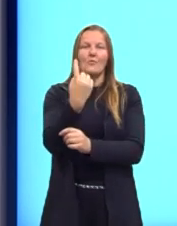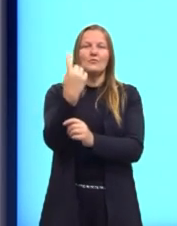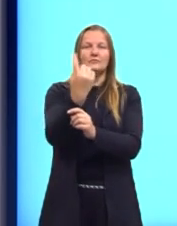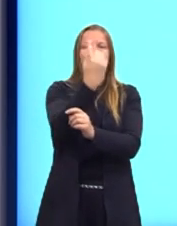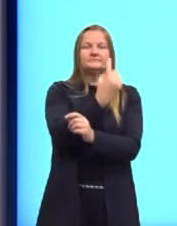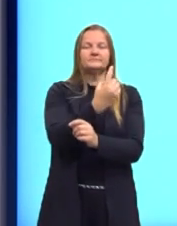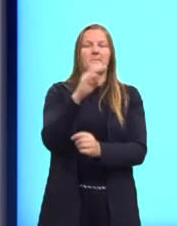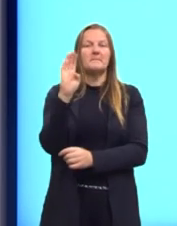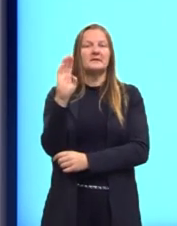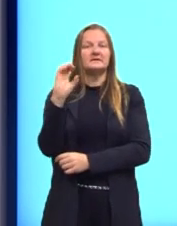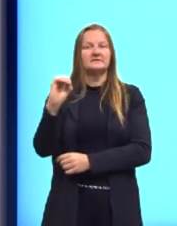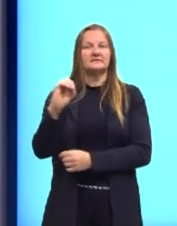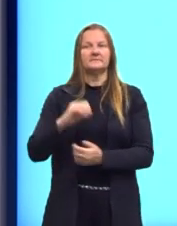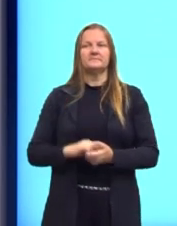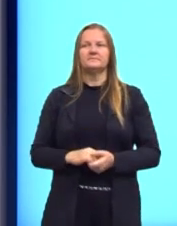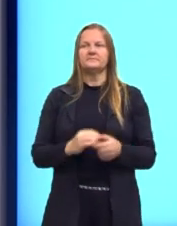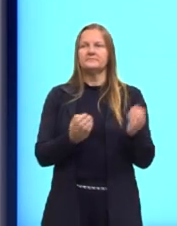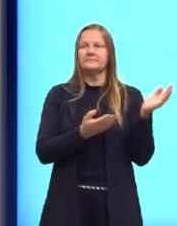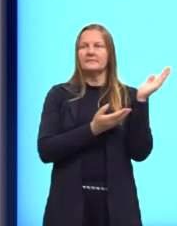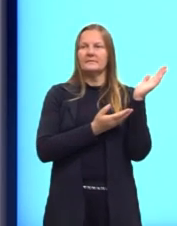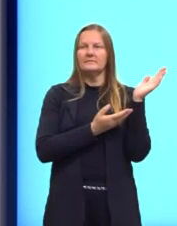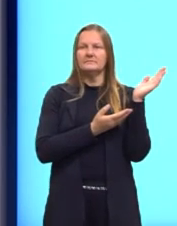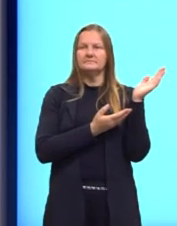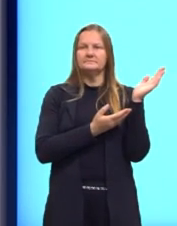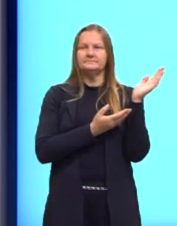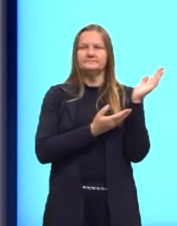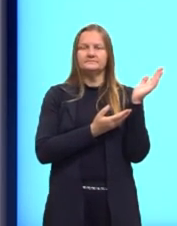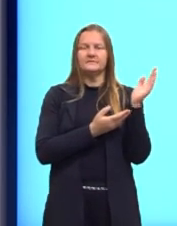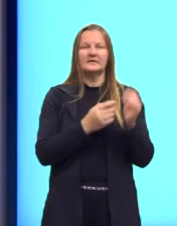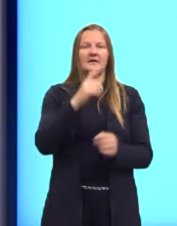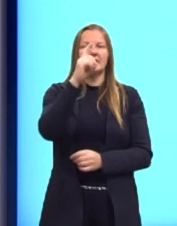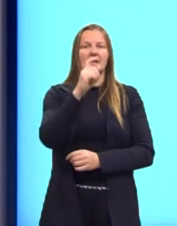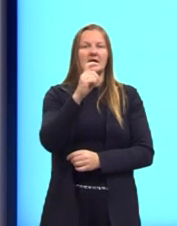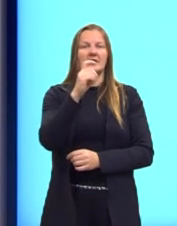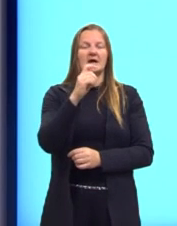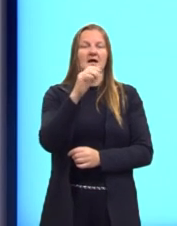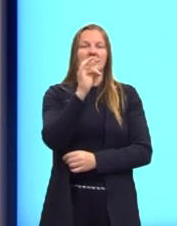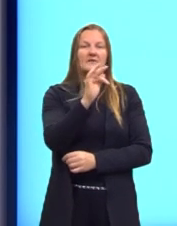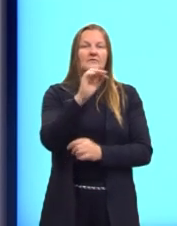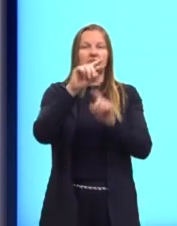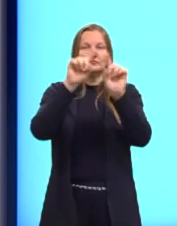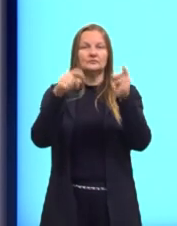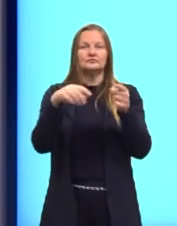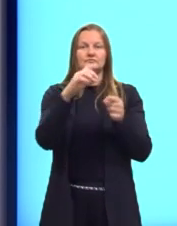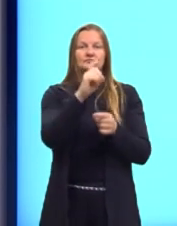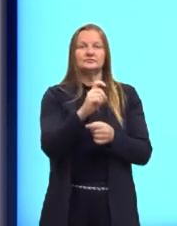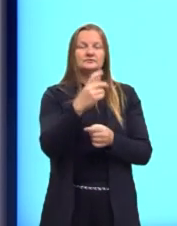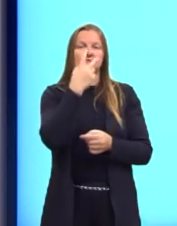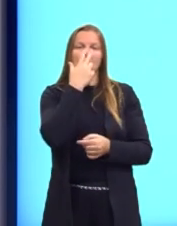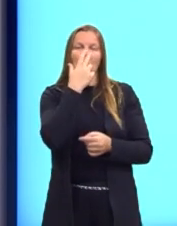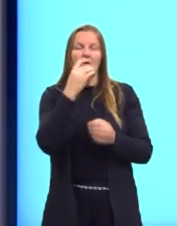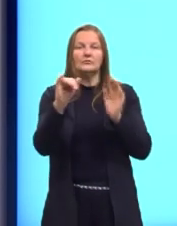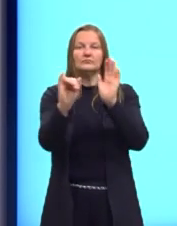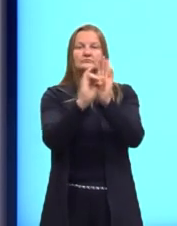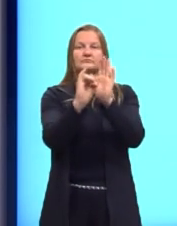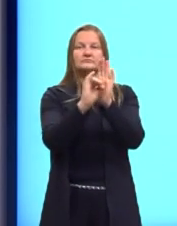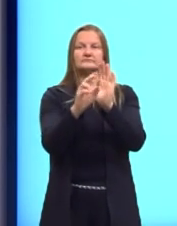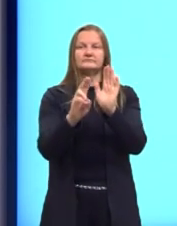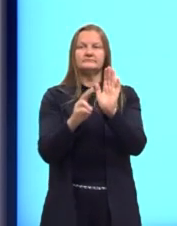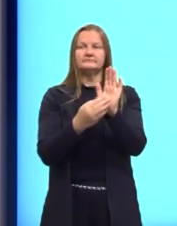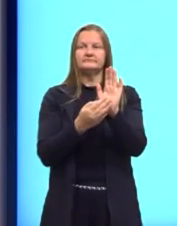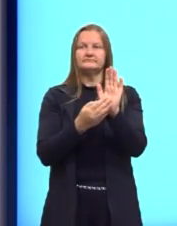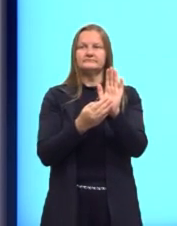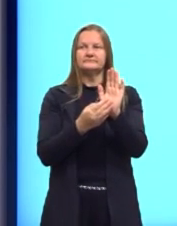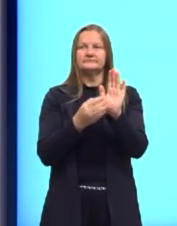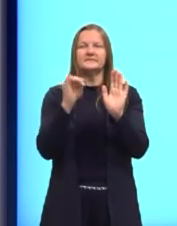o B é igual a zero. Então, a gente diz que a nossa função afim, ela se torna uma função identidade. Para